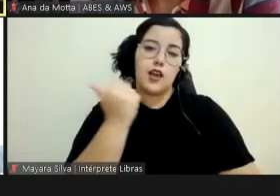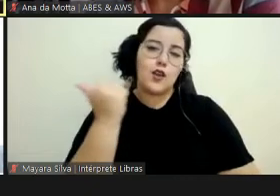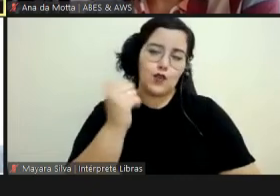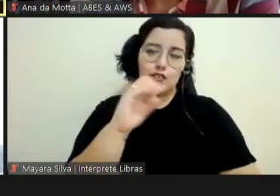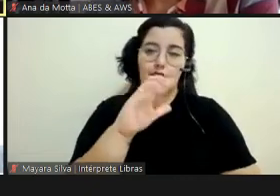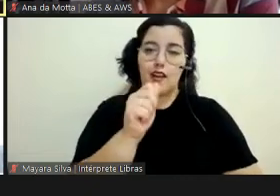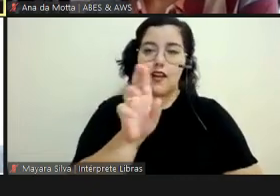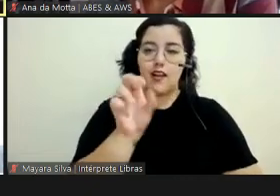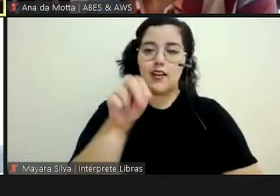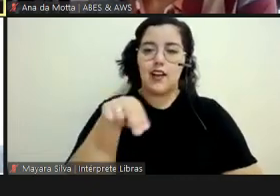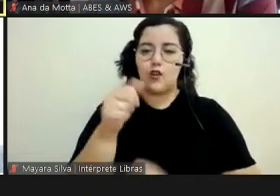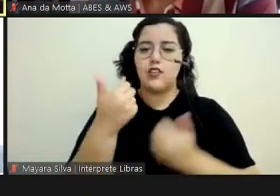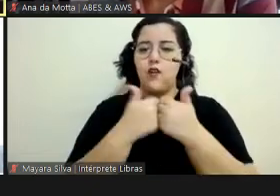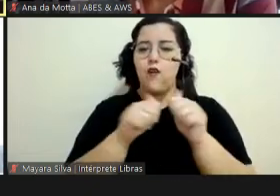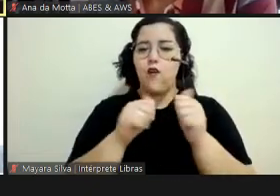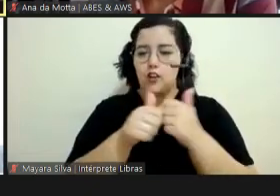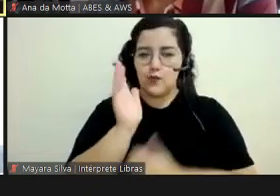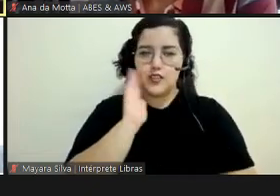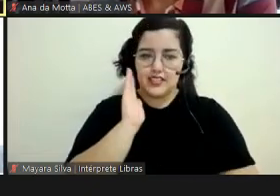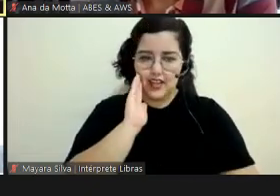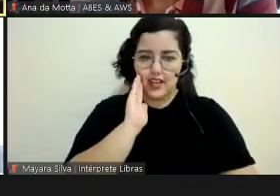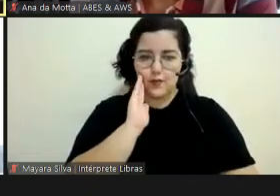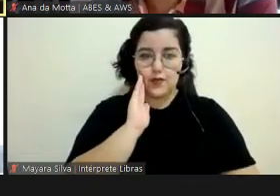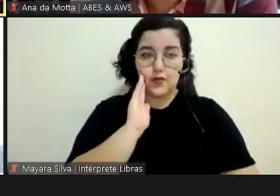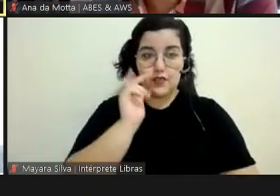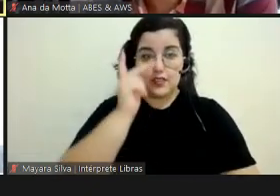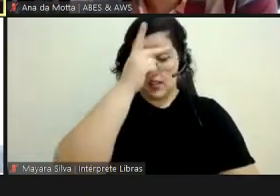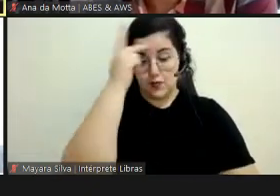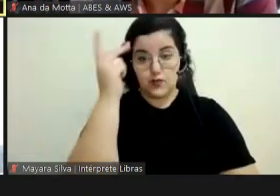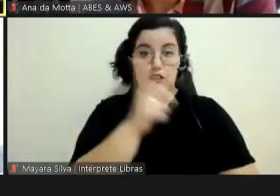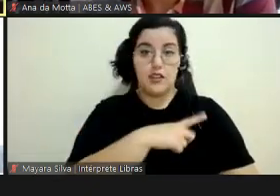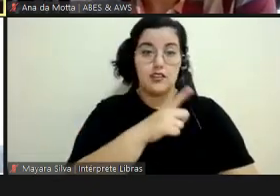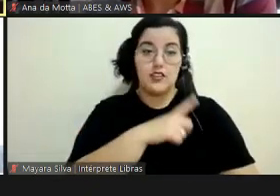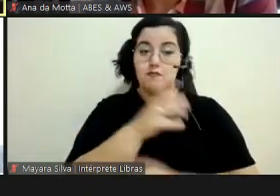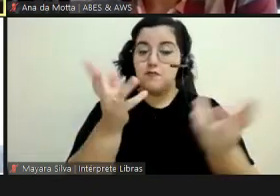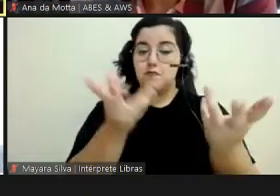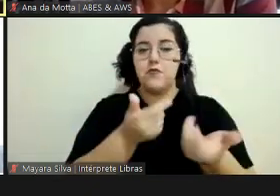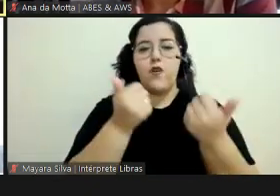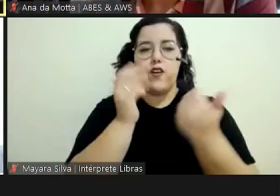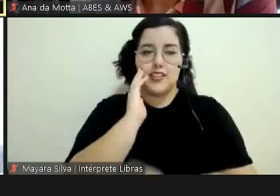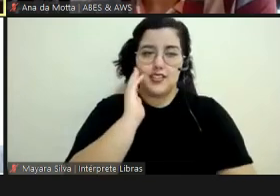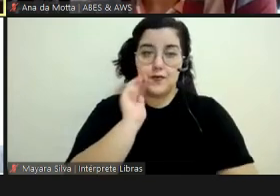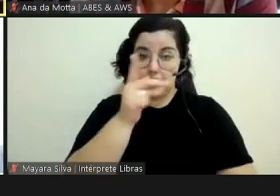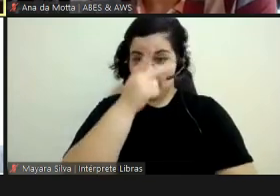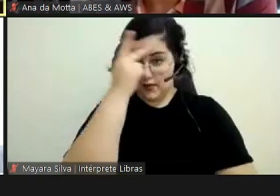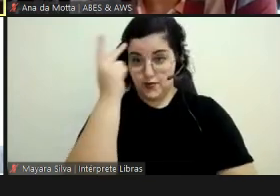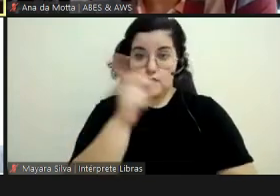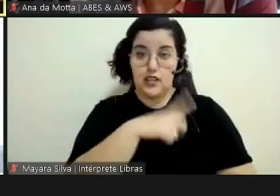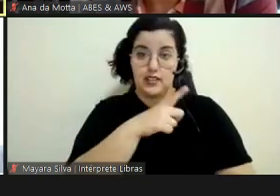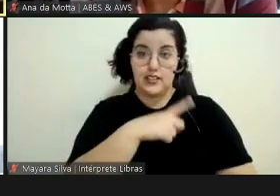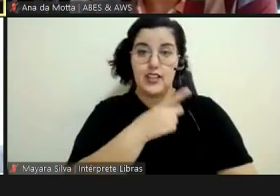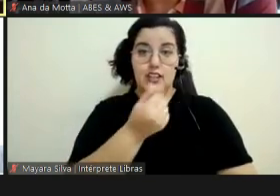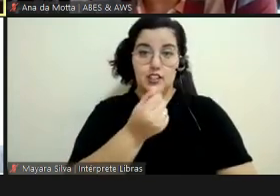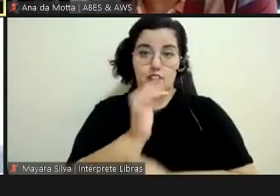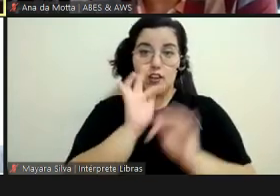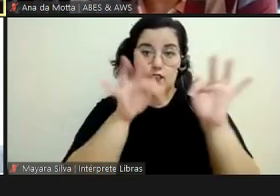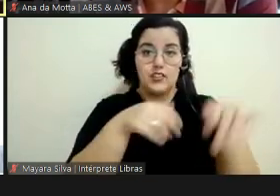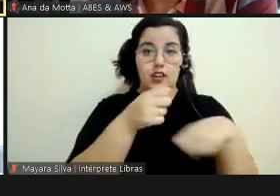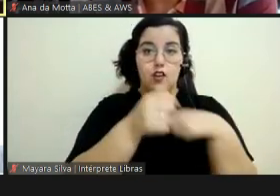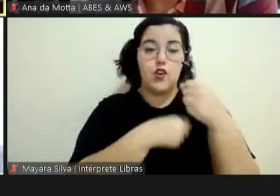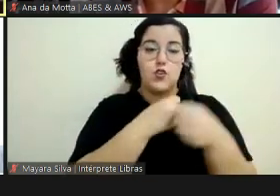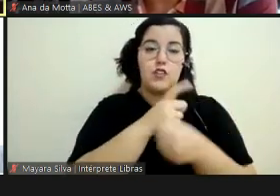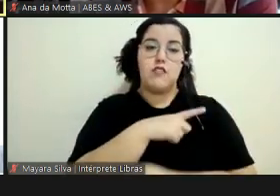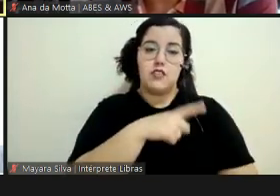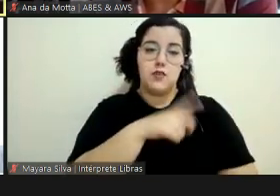assim, eu tenho uma ata fantástica. Você tem um dinheirinho agora no final do ano? Eu tenho uma ata para